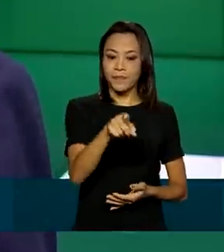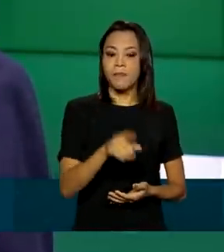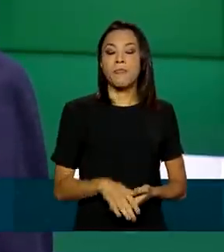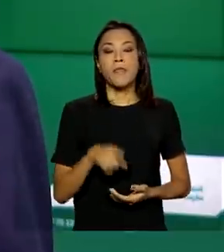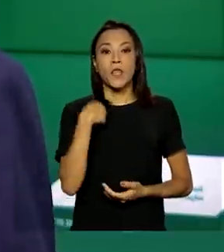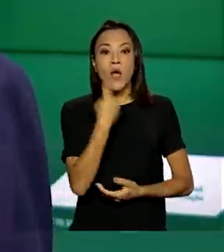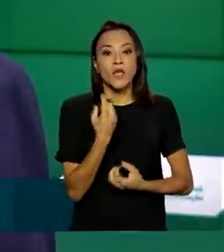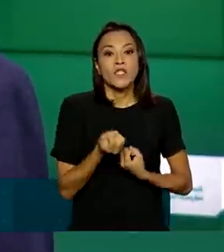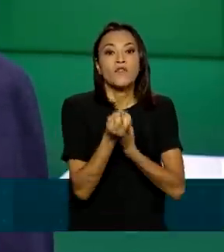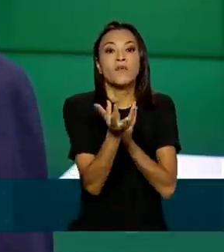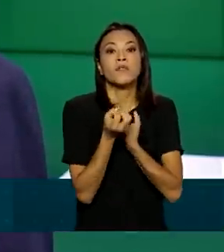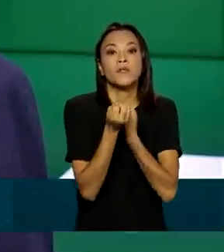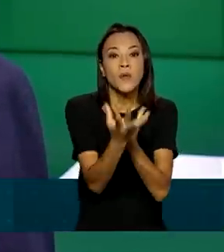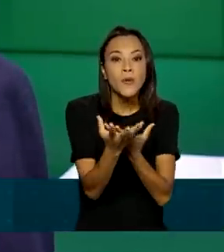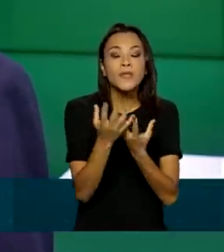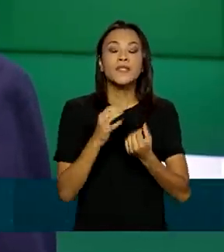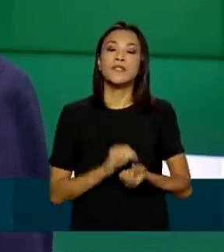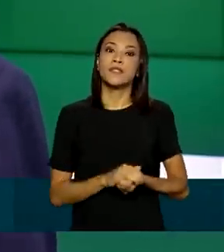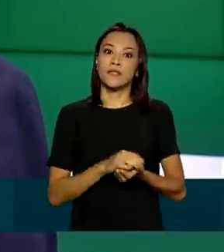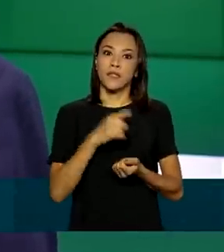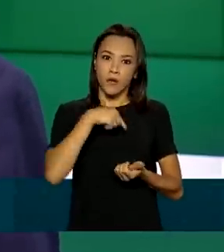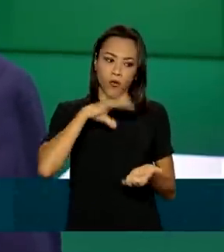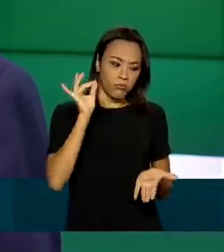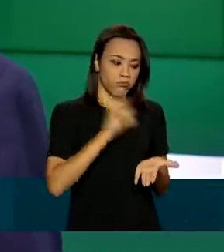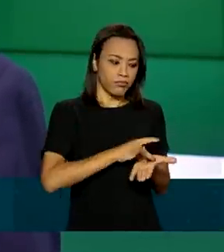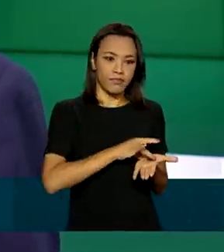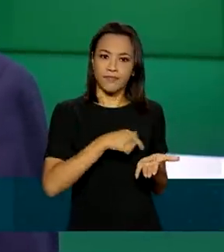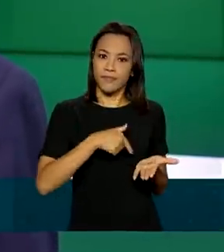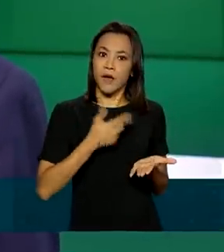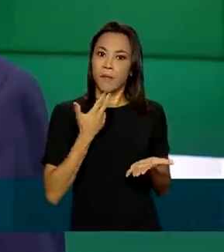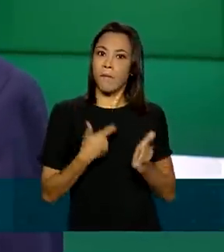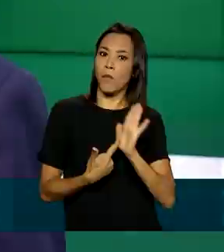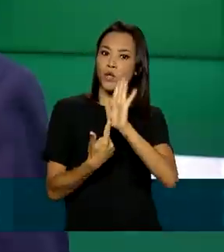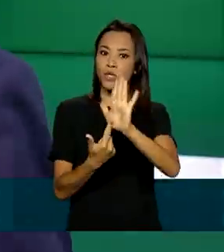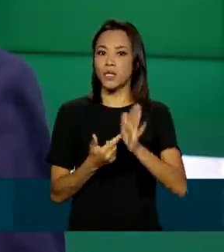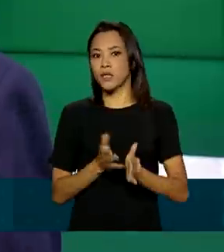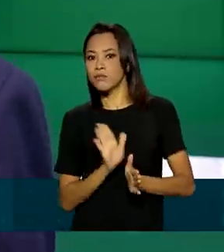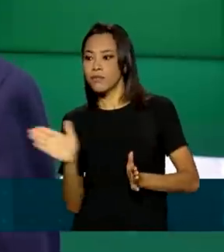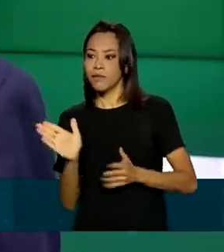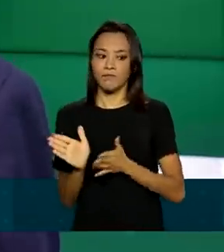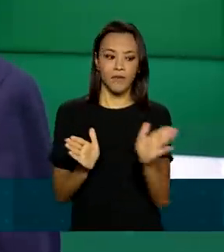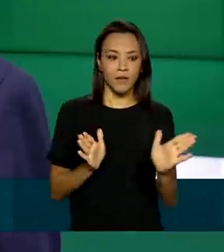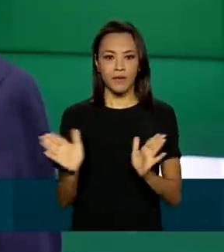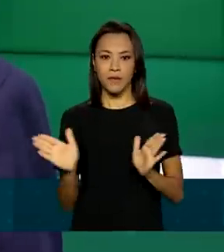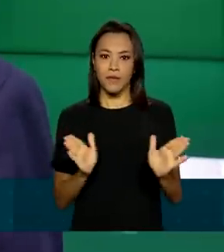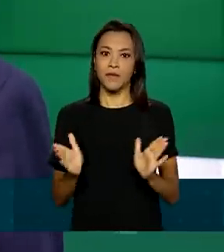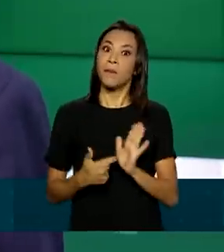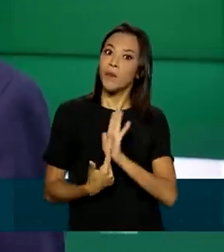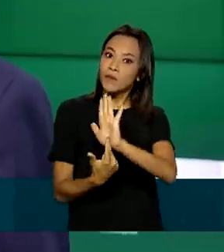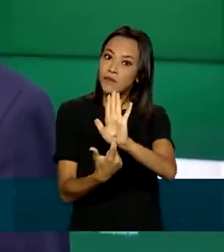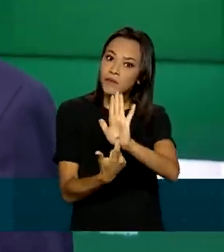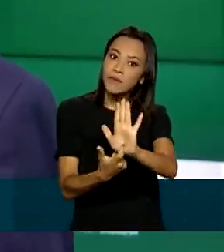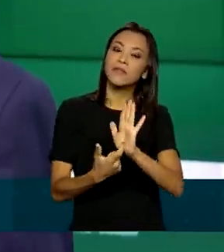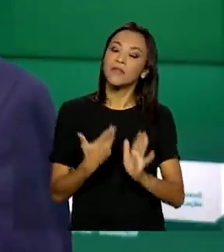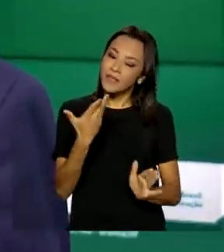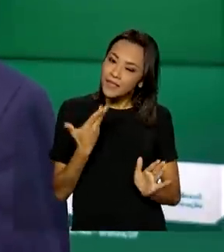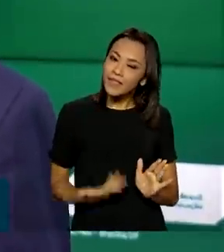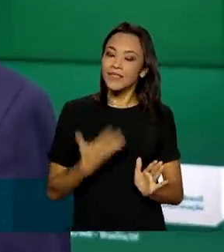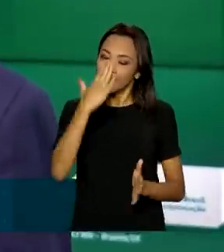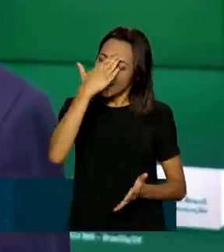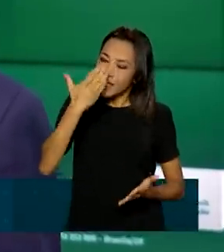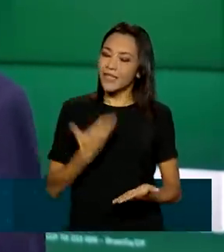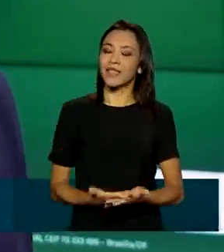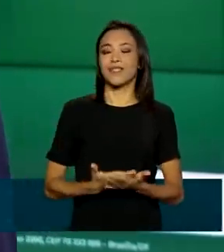com fonte primária e com os dois lados. Então, com isso, a gente constrói essa credibilidade e com a